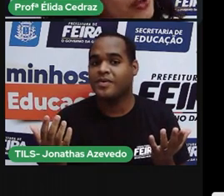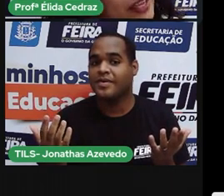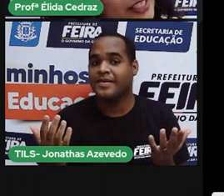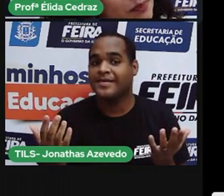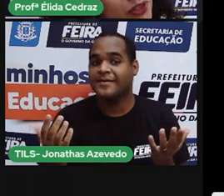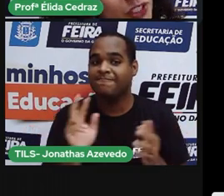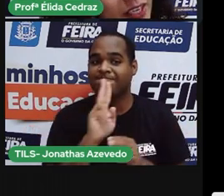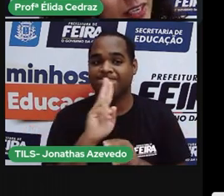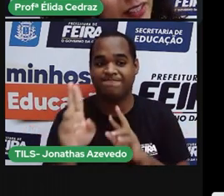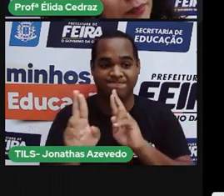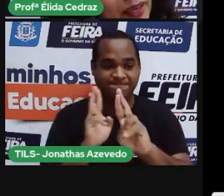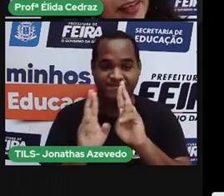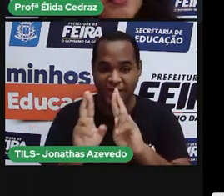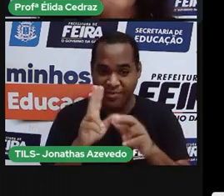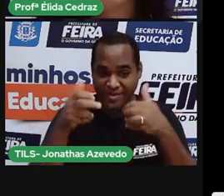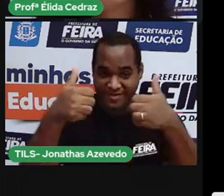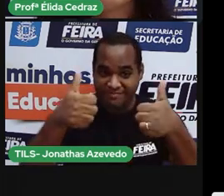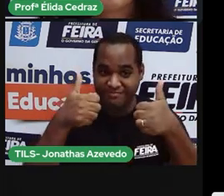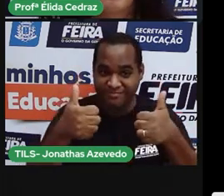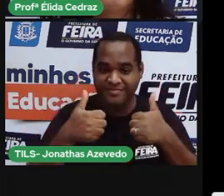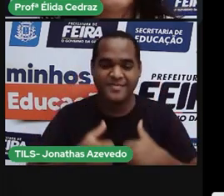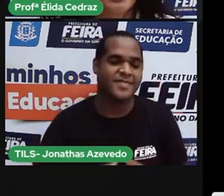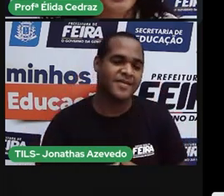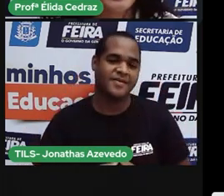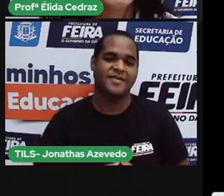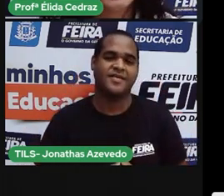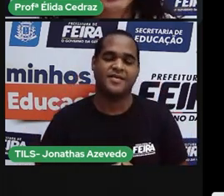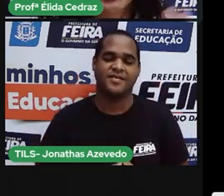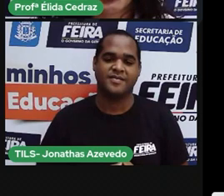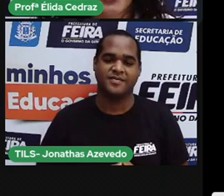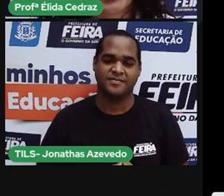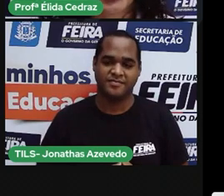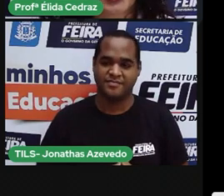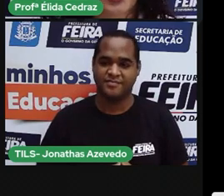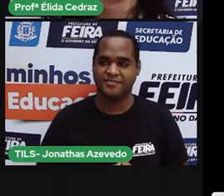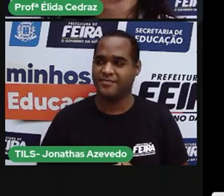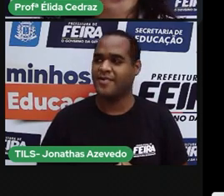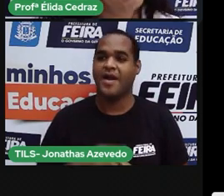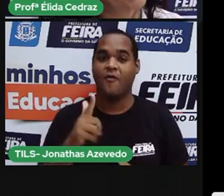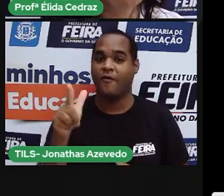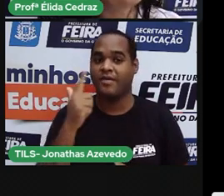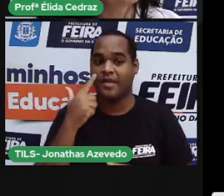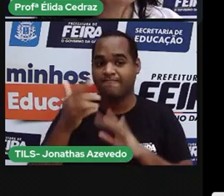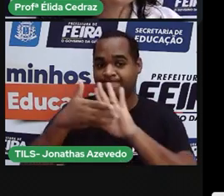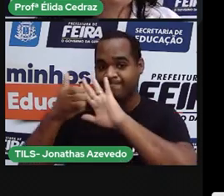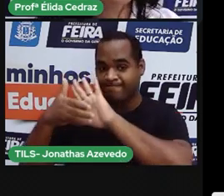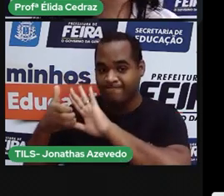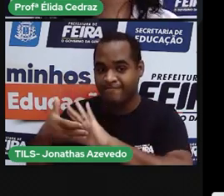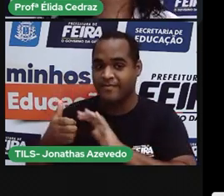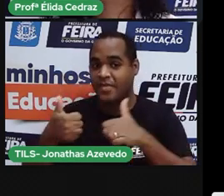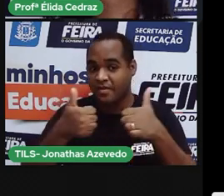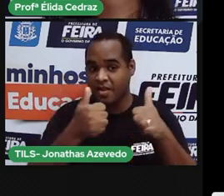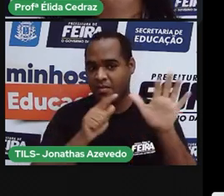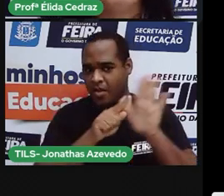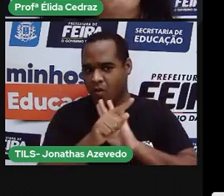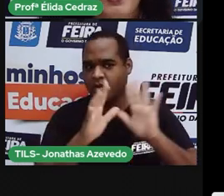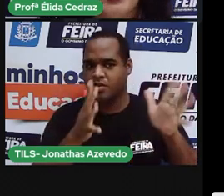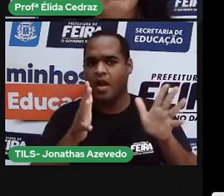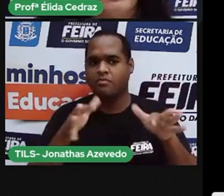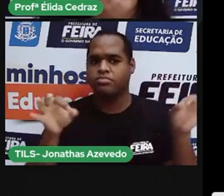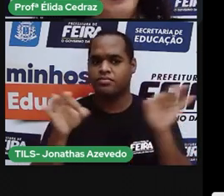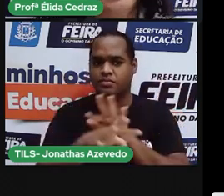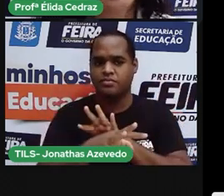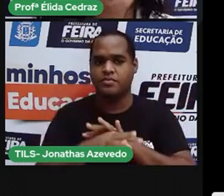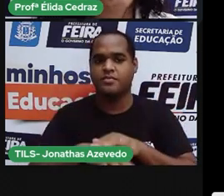Coloca a resposta aí, tá bem? Vamos lá. Esse a gente já tira, ó. A pergunta já saiu. E vamos